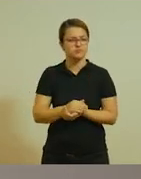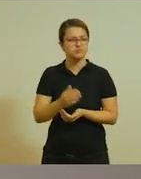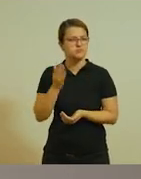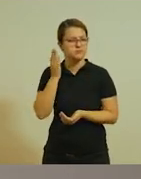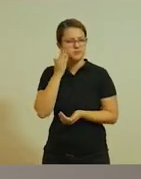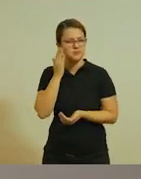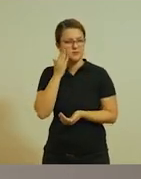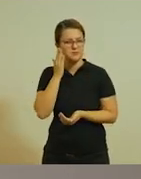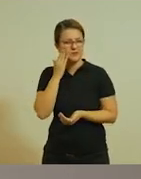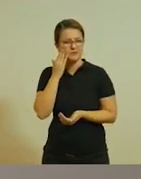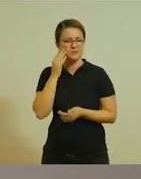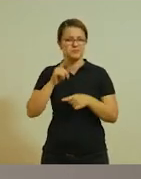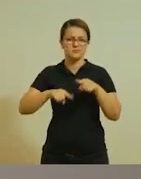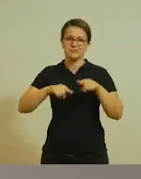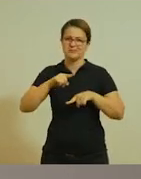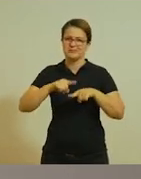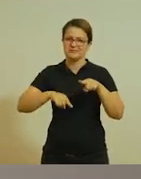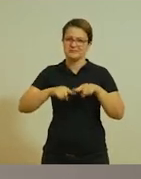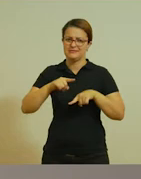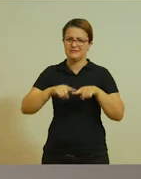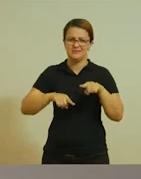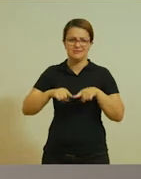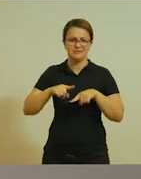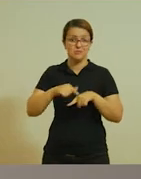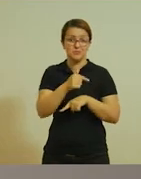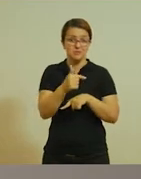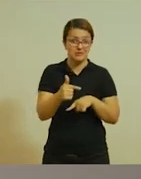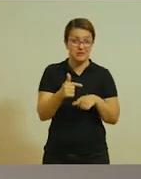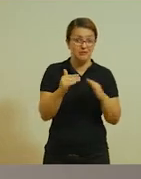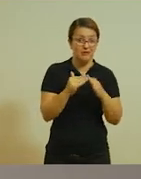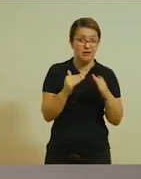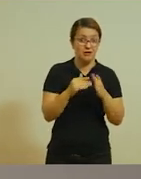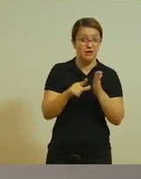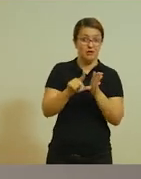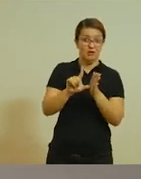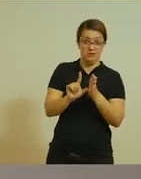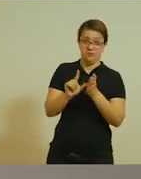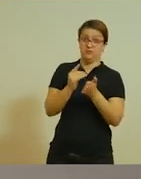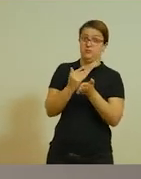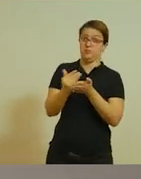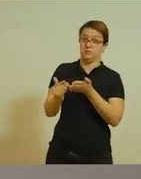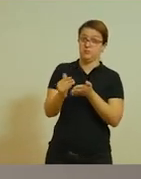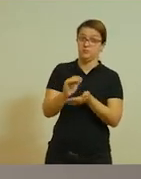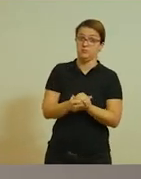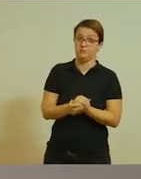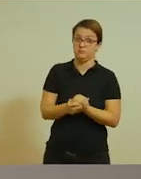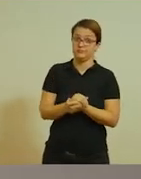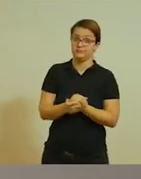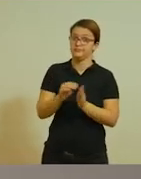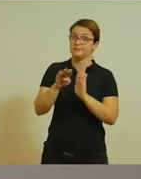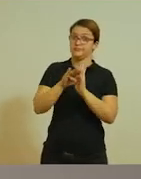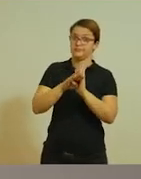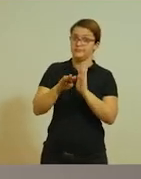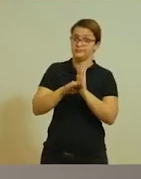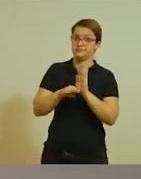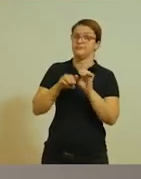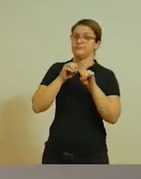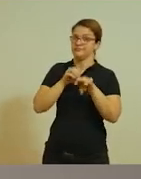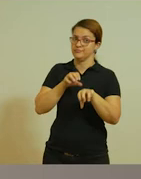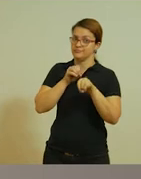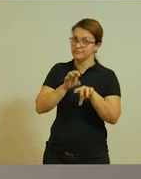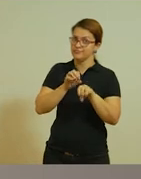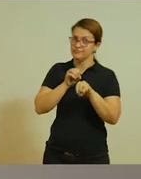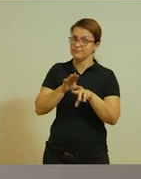de vocês não possuem esse material em casa. Então, antes de começar, vou ensinar uma receitinha para vocês